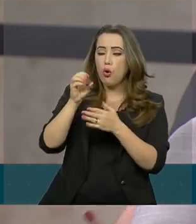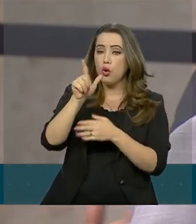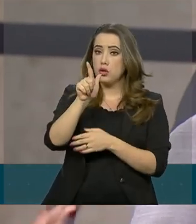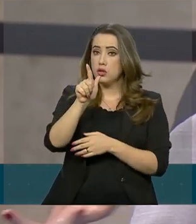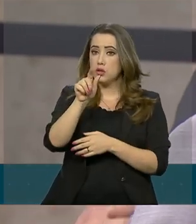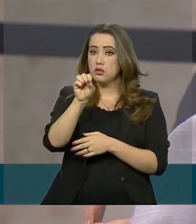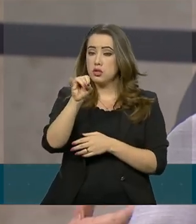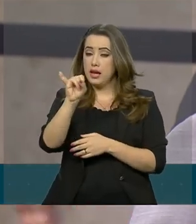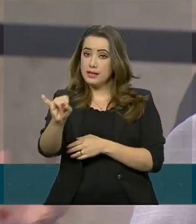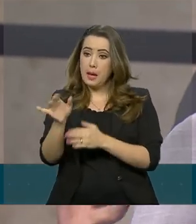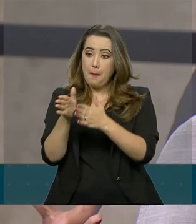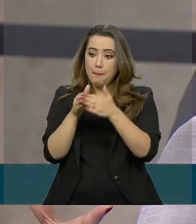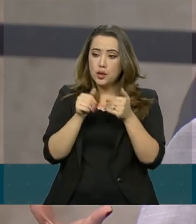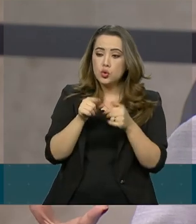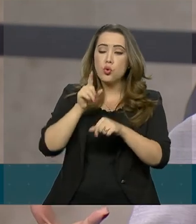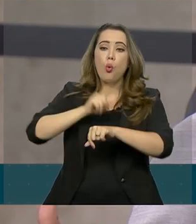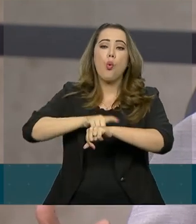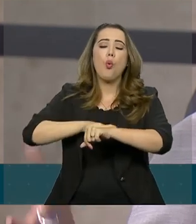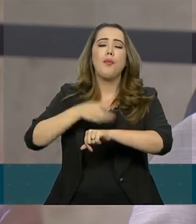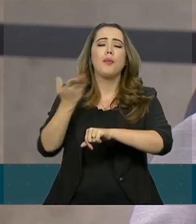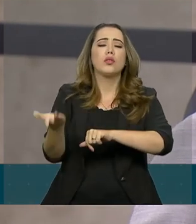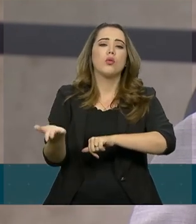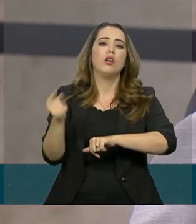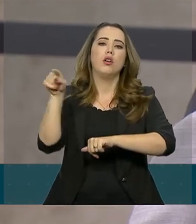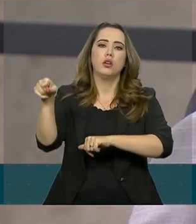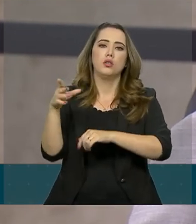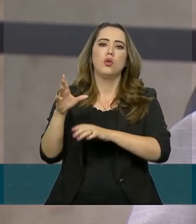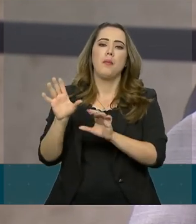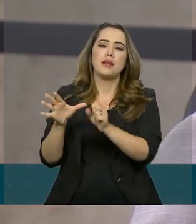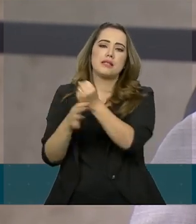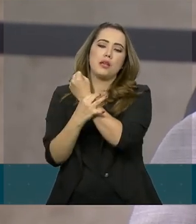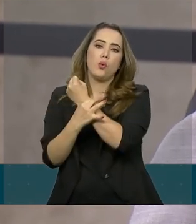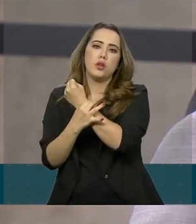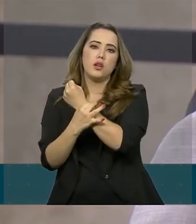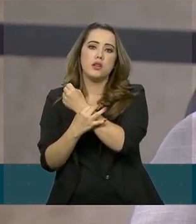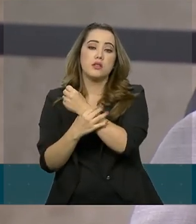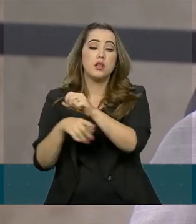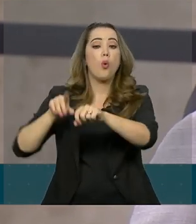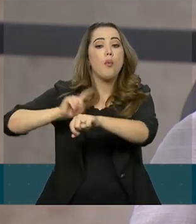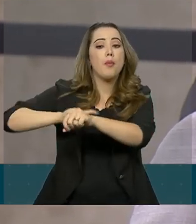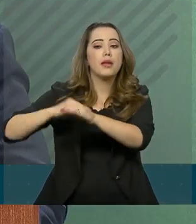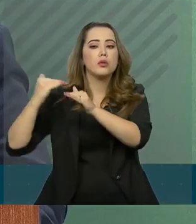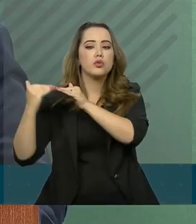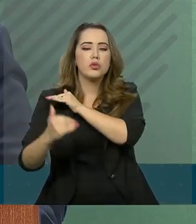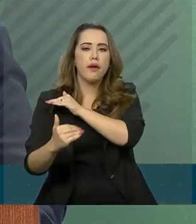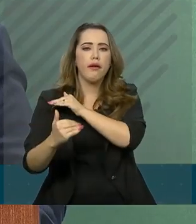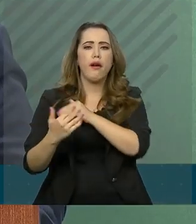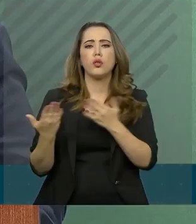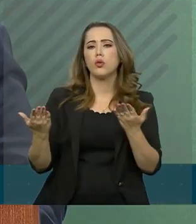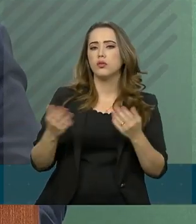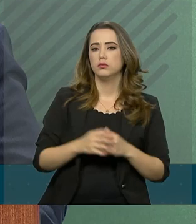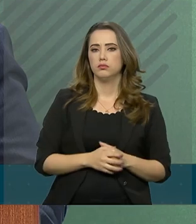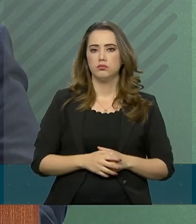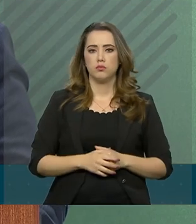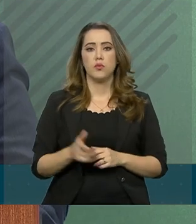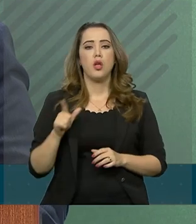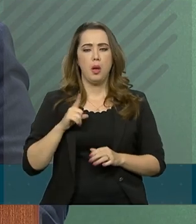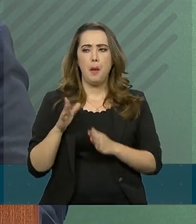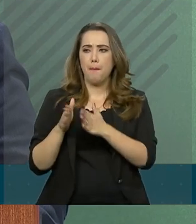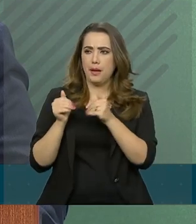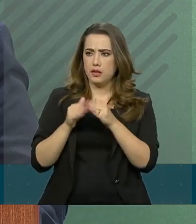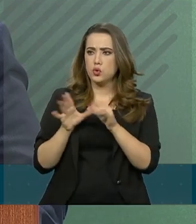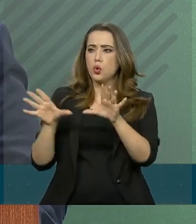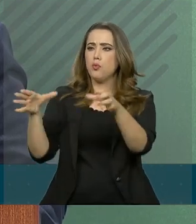para ter esse apoio de segurança da área, e quando foi negada. O tem essa informação? Eu conseguiria a informação. Eu peço que a minha equipe